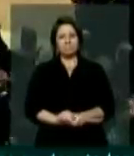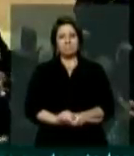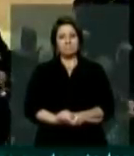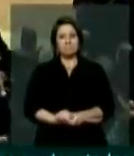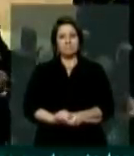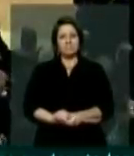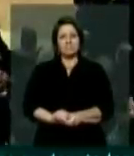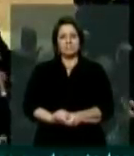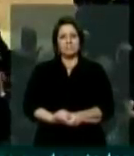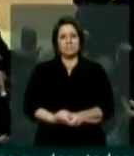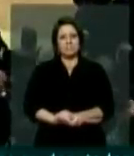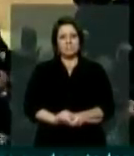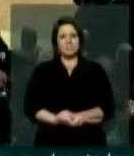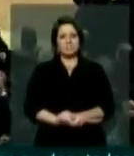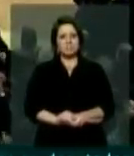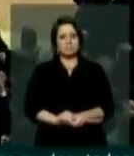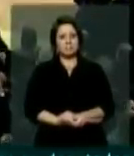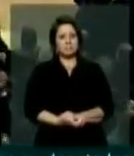Obrigada.